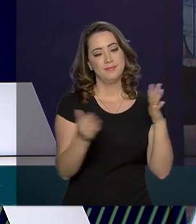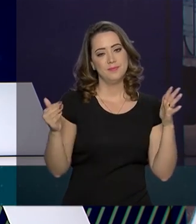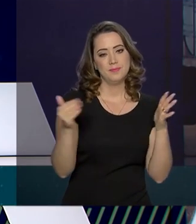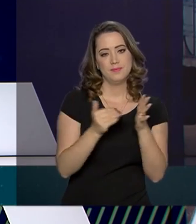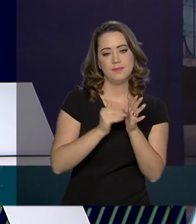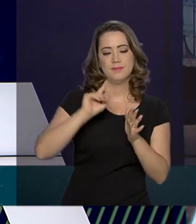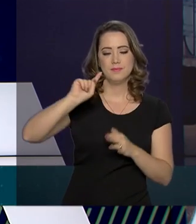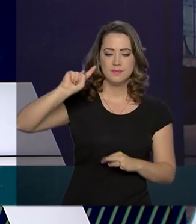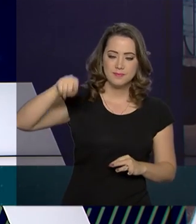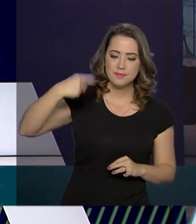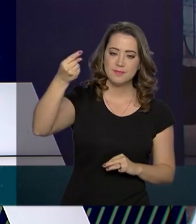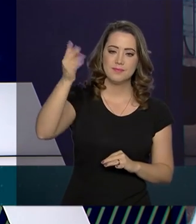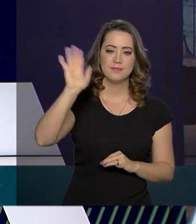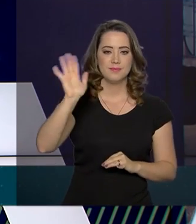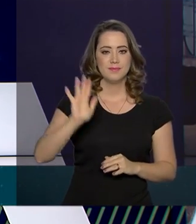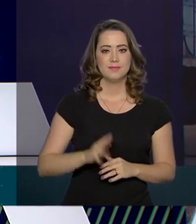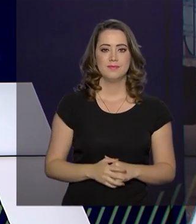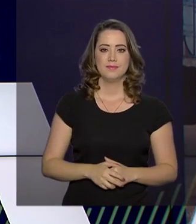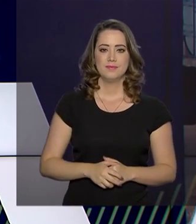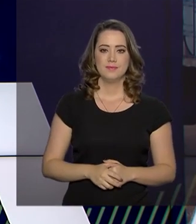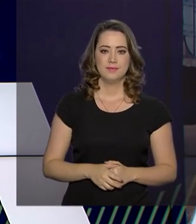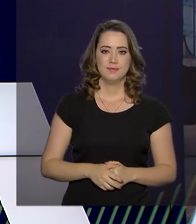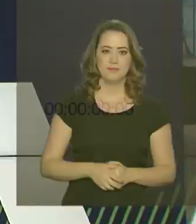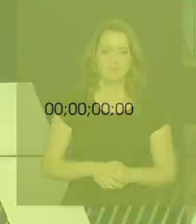redes sociais. Até a próxima edição.